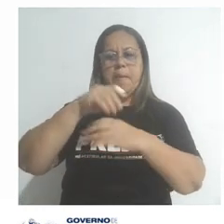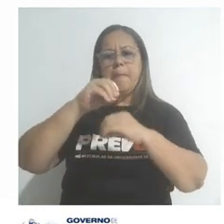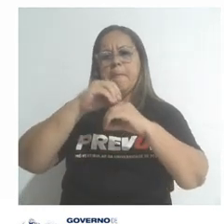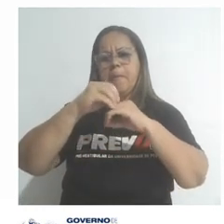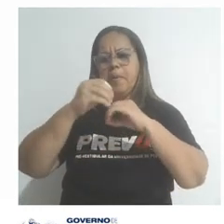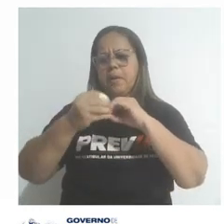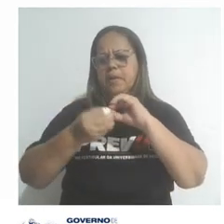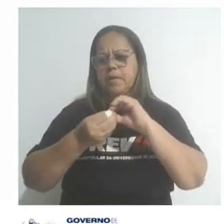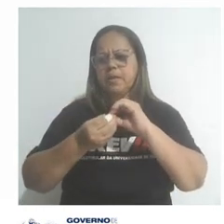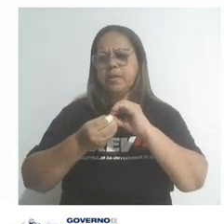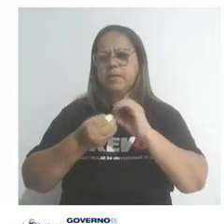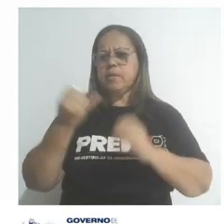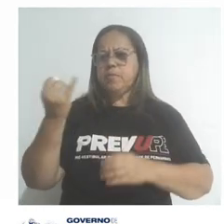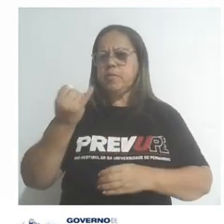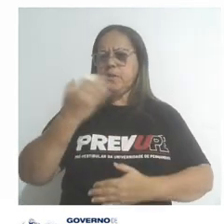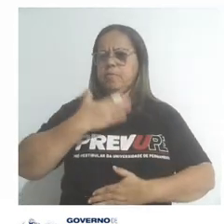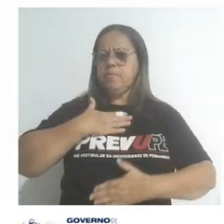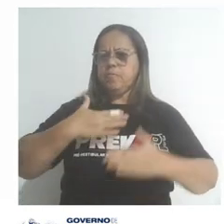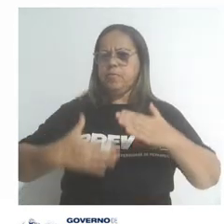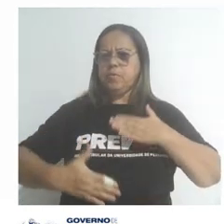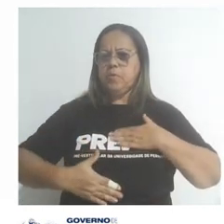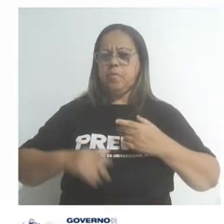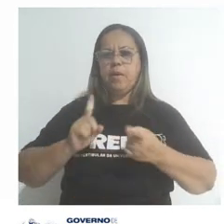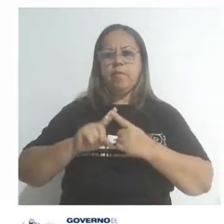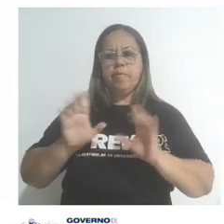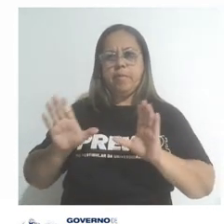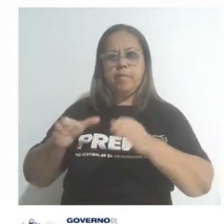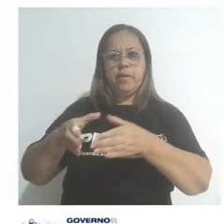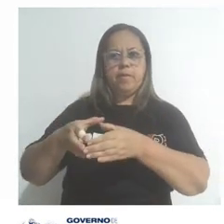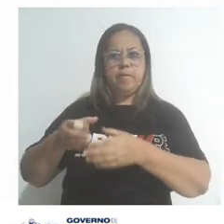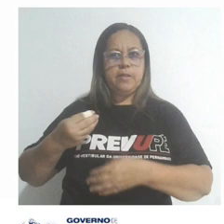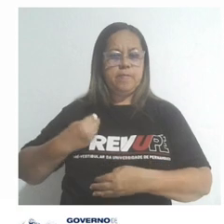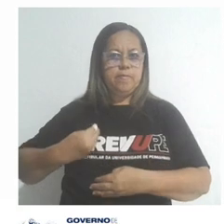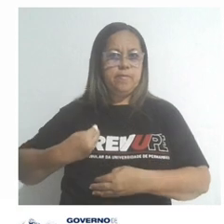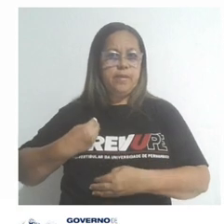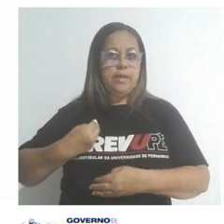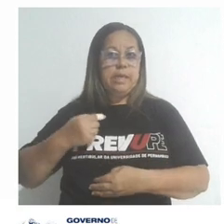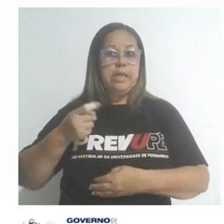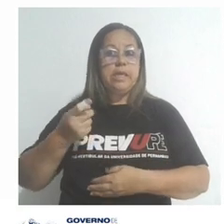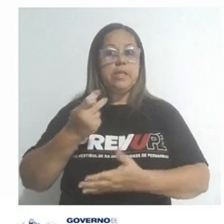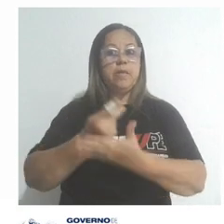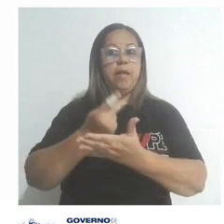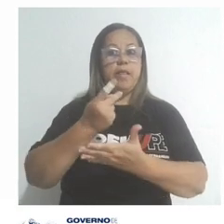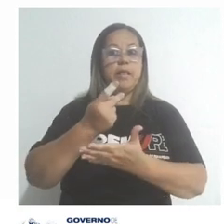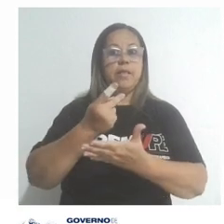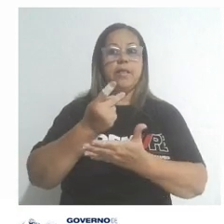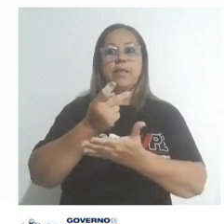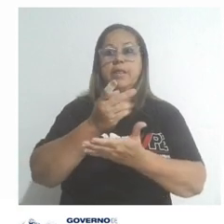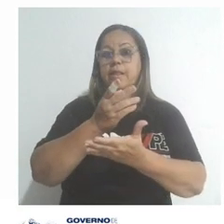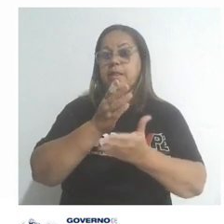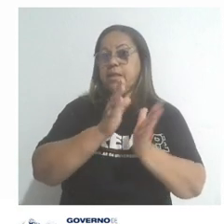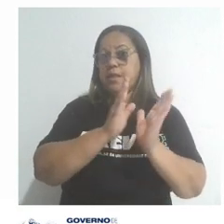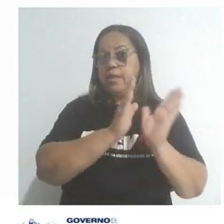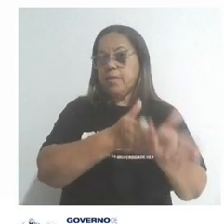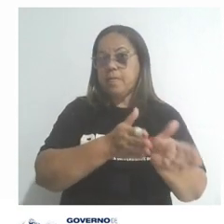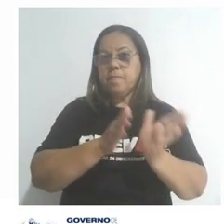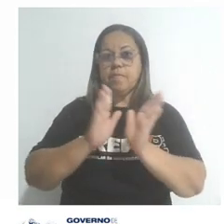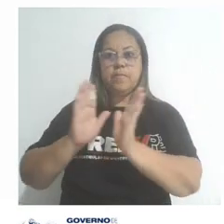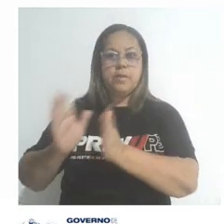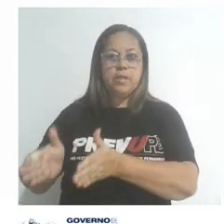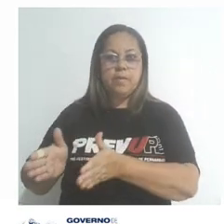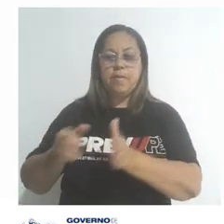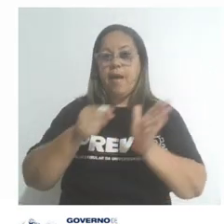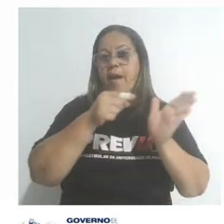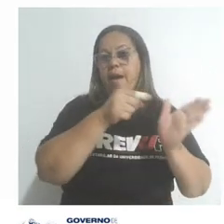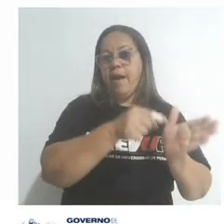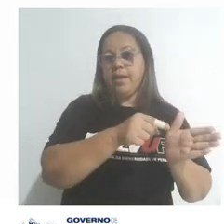nosso corpo e para a vida dos seres vivos. Essa síntese proteica é dividida em duas etapas. A primeira etapa, pessoal,